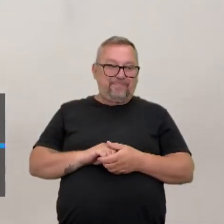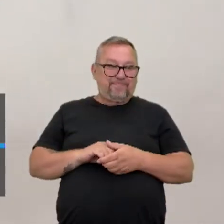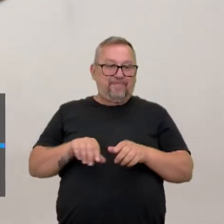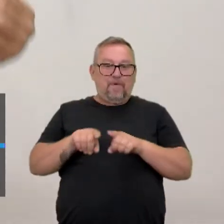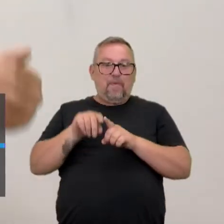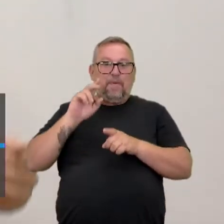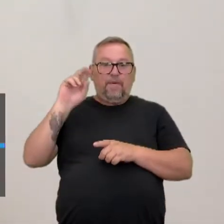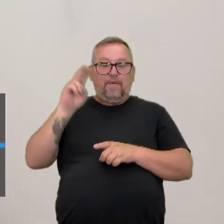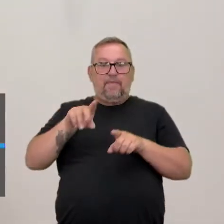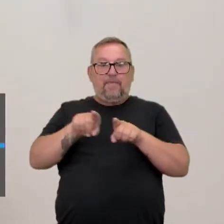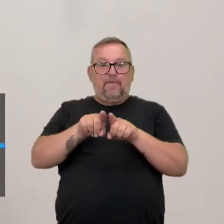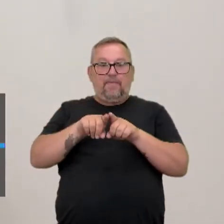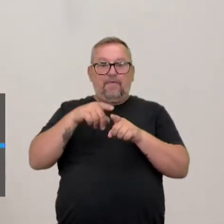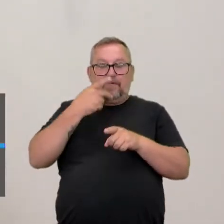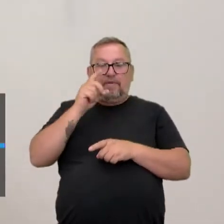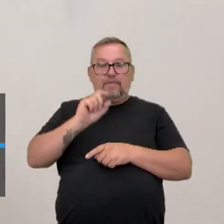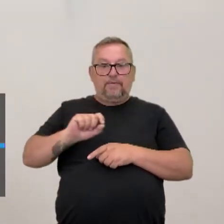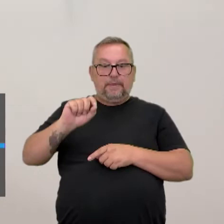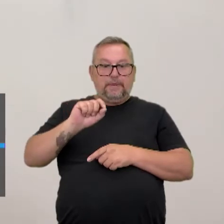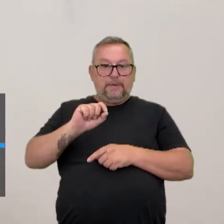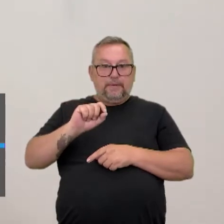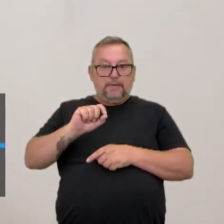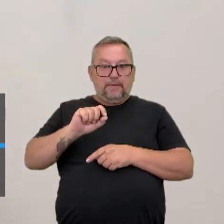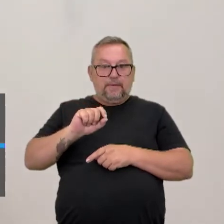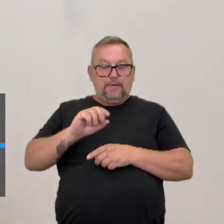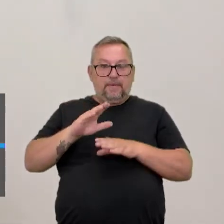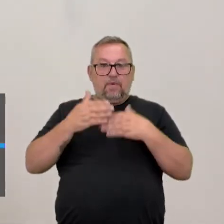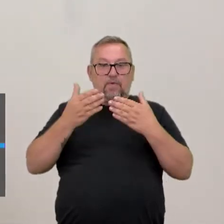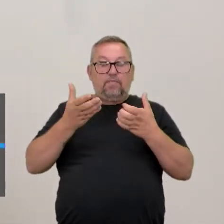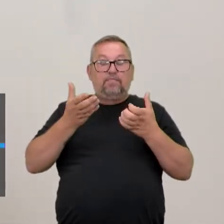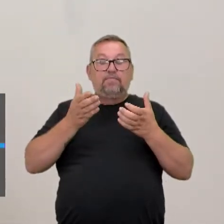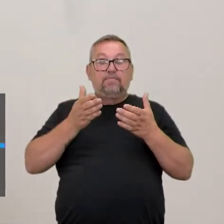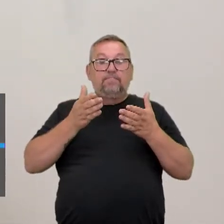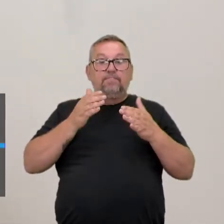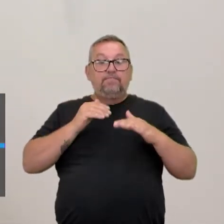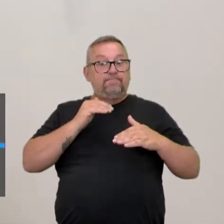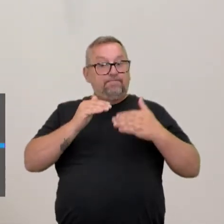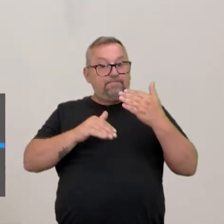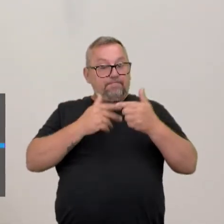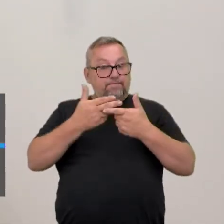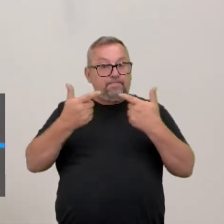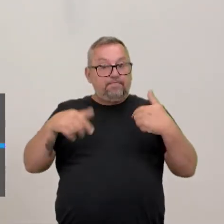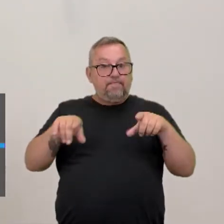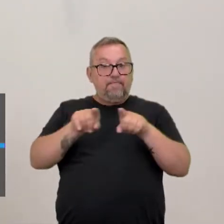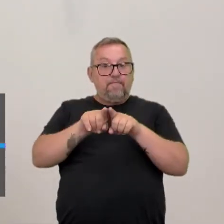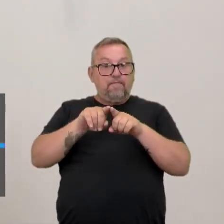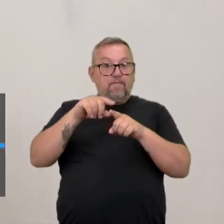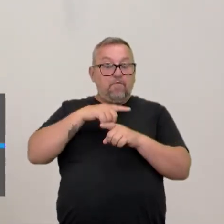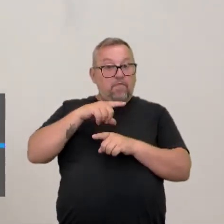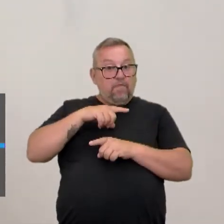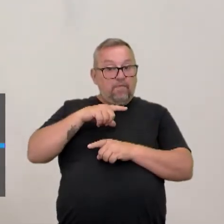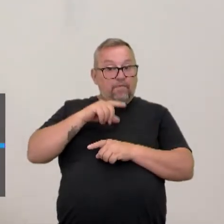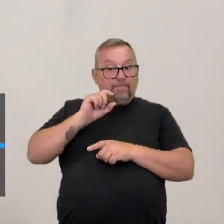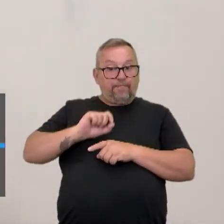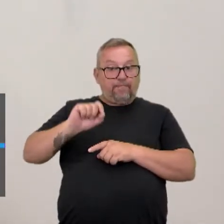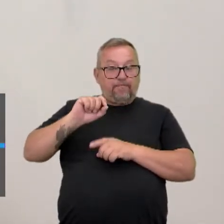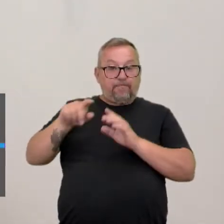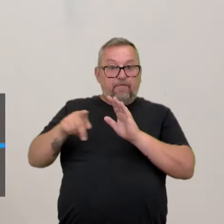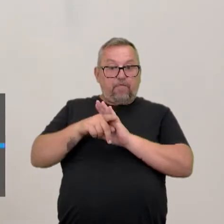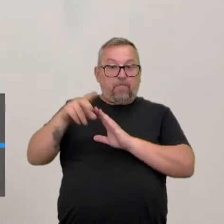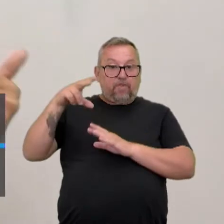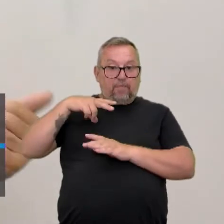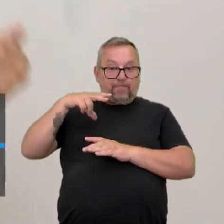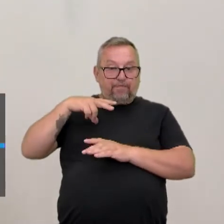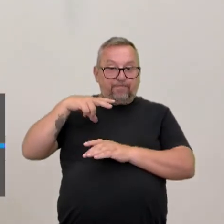né, Mafê, você tava falando aqui, como você desenvolve isso, etc, etc. Eu tenho uma admiração, é questão pessoal até.